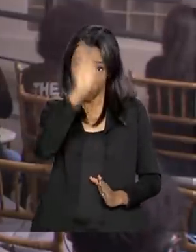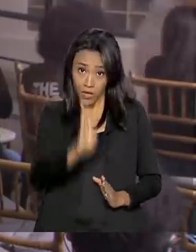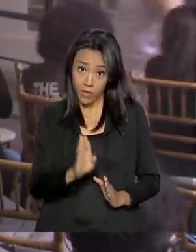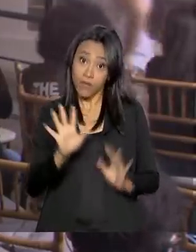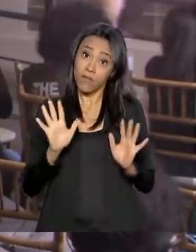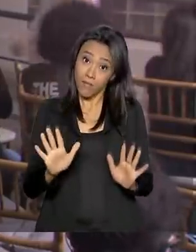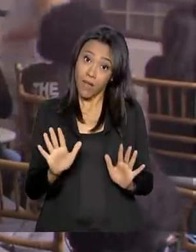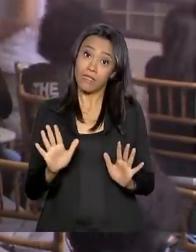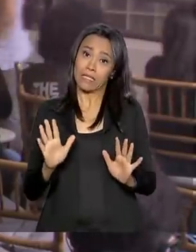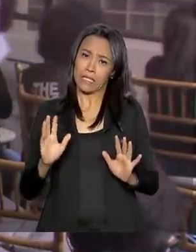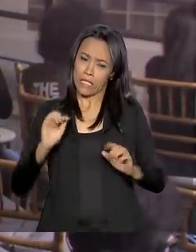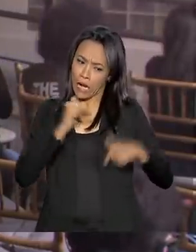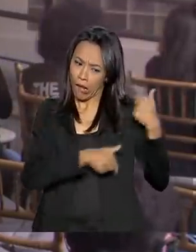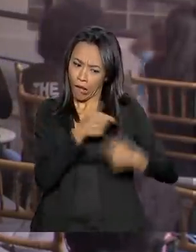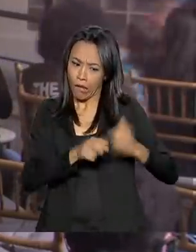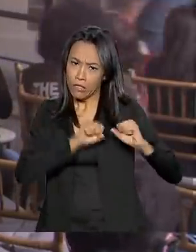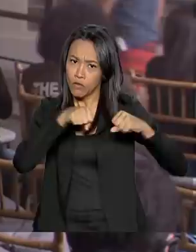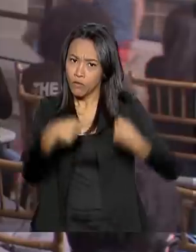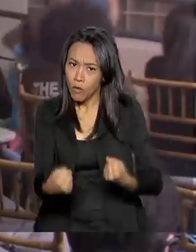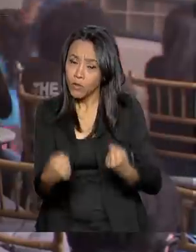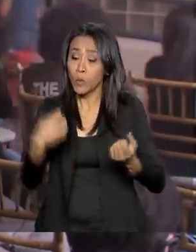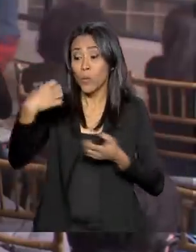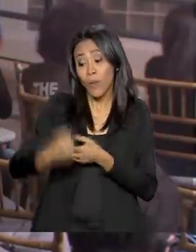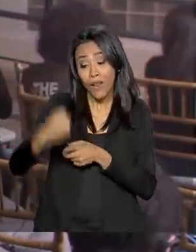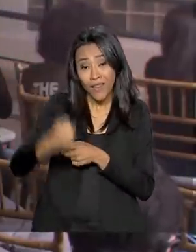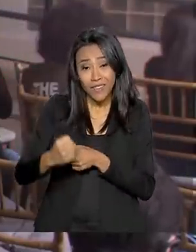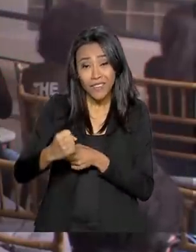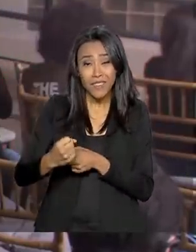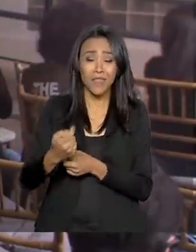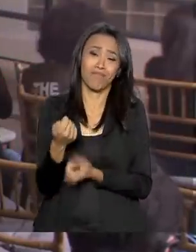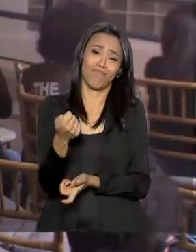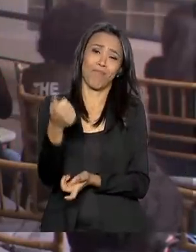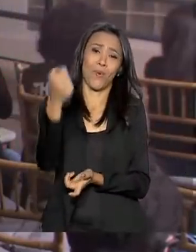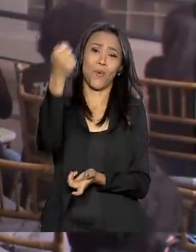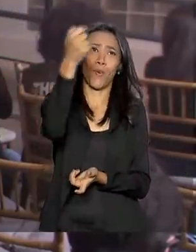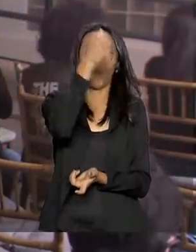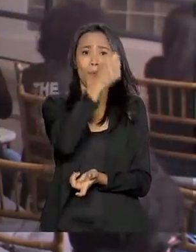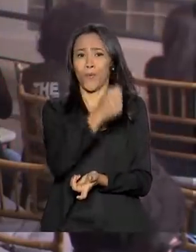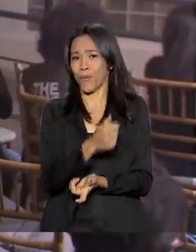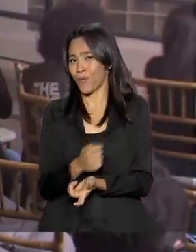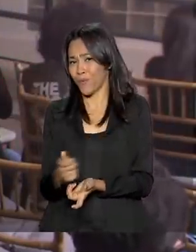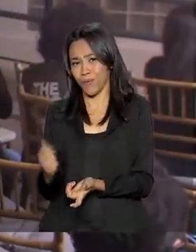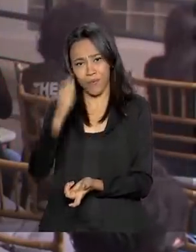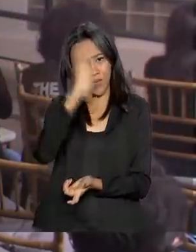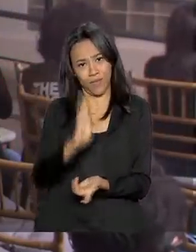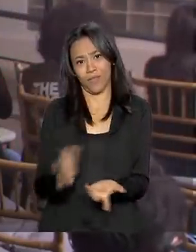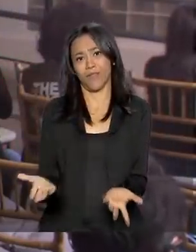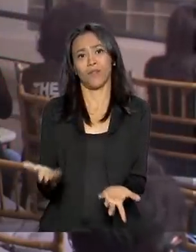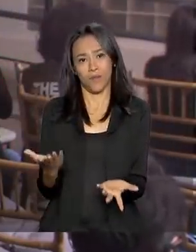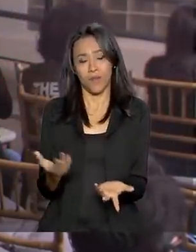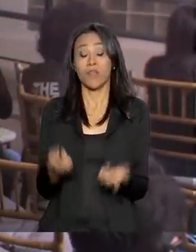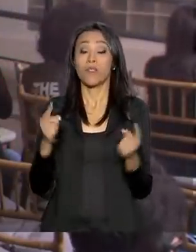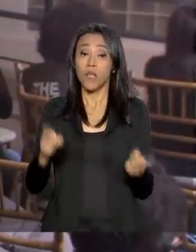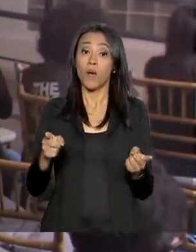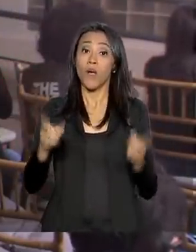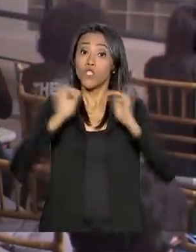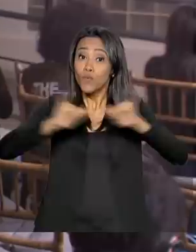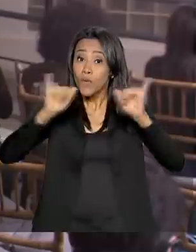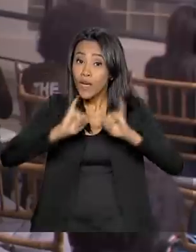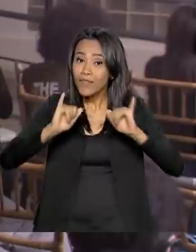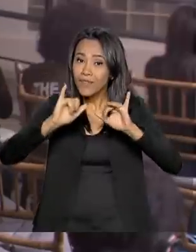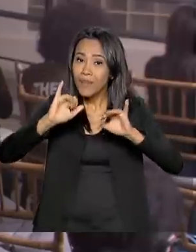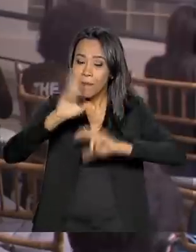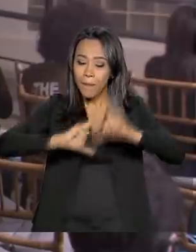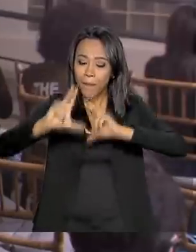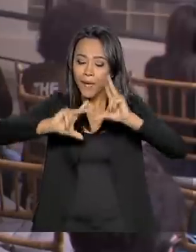apesar dos esforços, o leite materno coletado não é suficiente para atender toda essa demanda. A campanha que se chama Presentei a Vida,